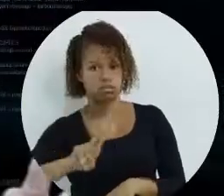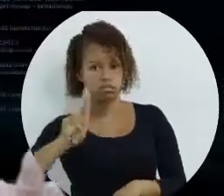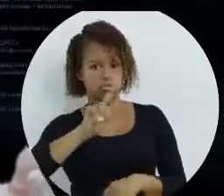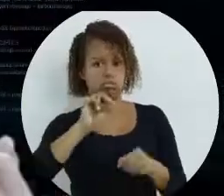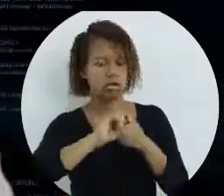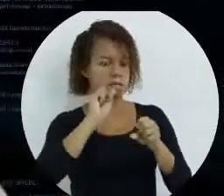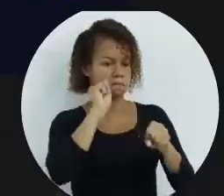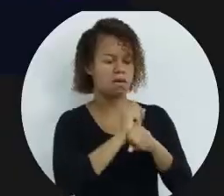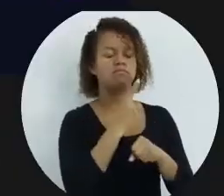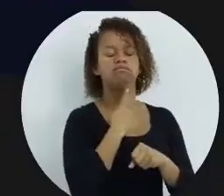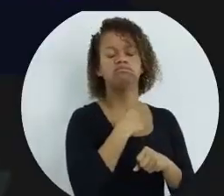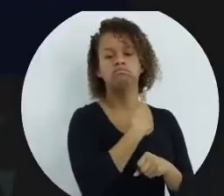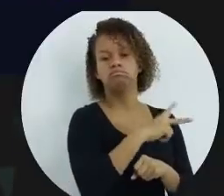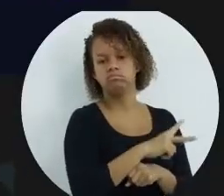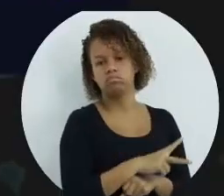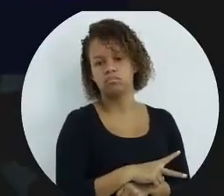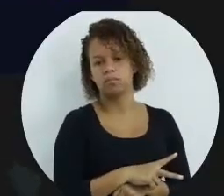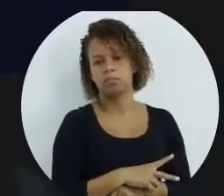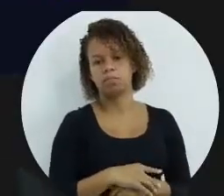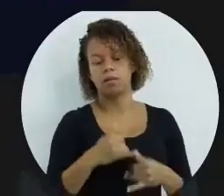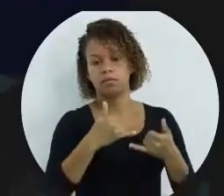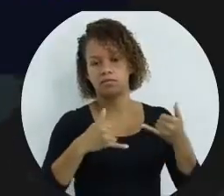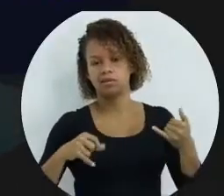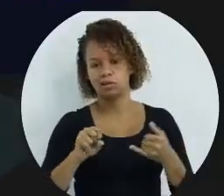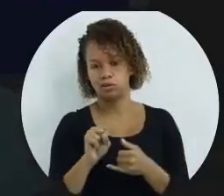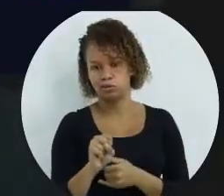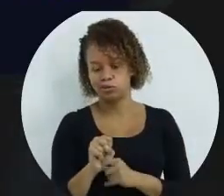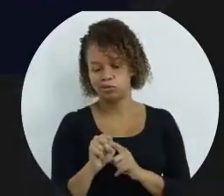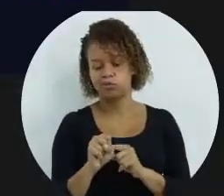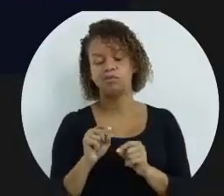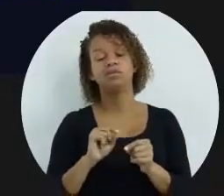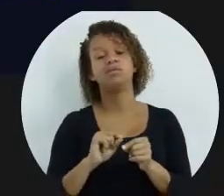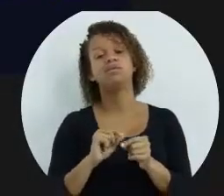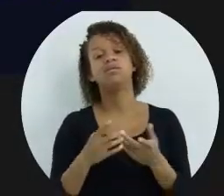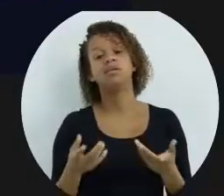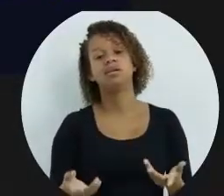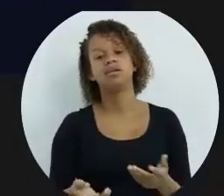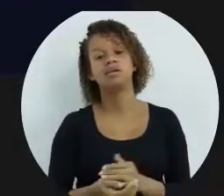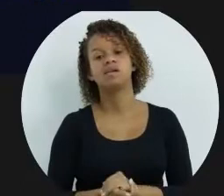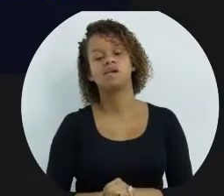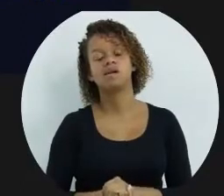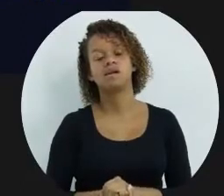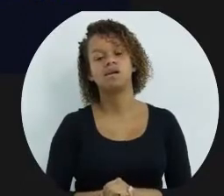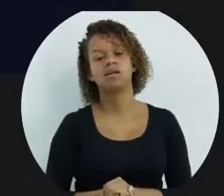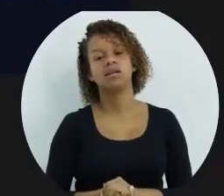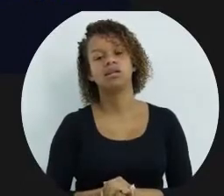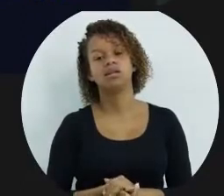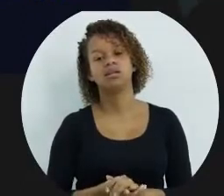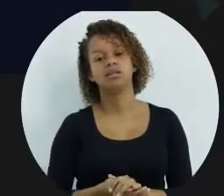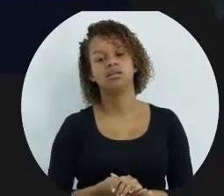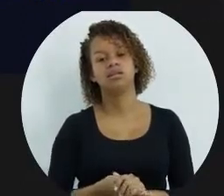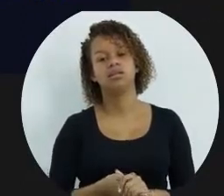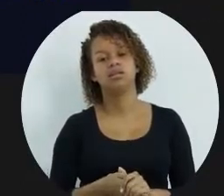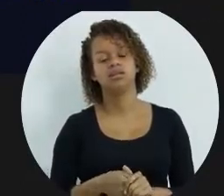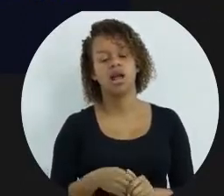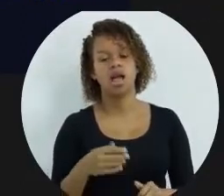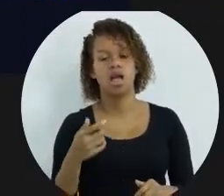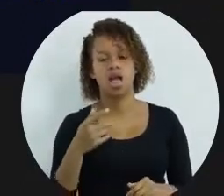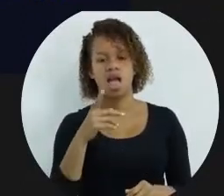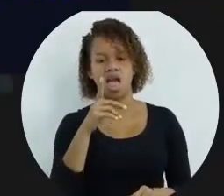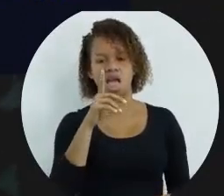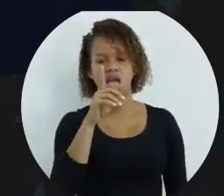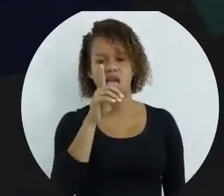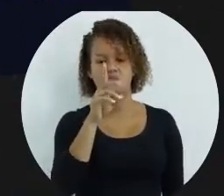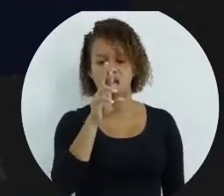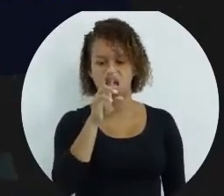gente não sabe quando vai ser. Então, nessa linha 8, ele vai ficar colocando div id hat 2. Então,